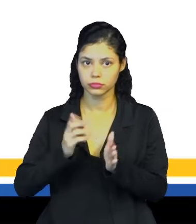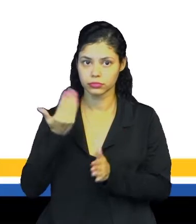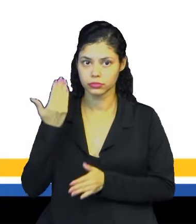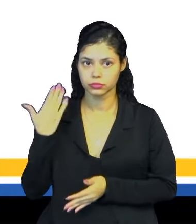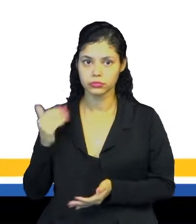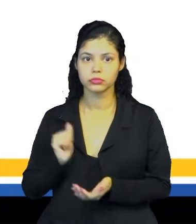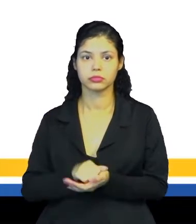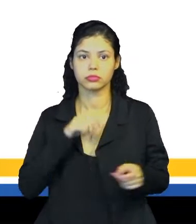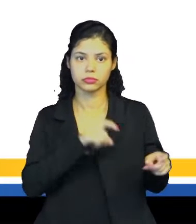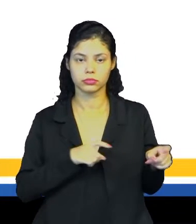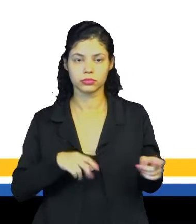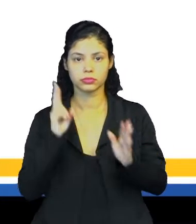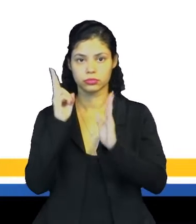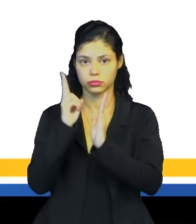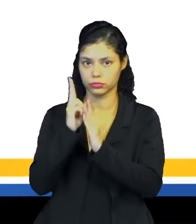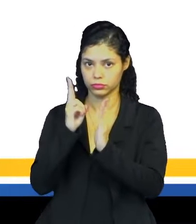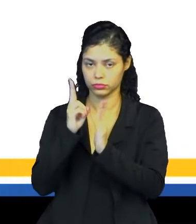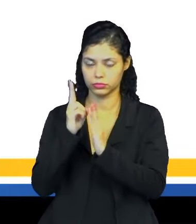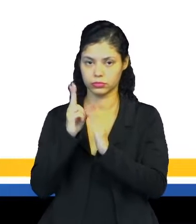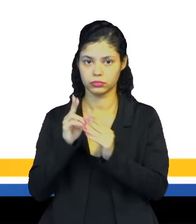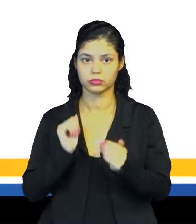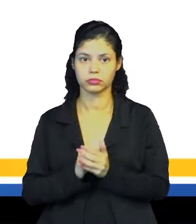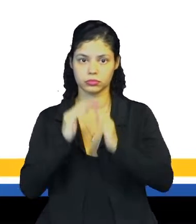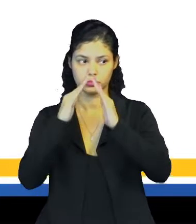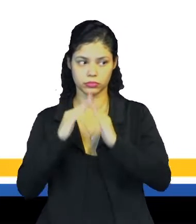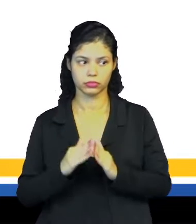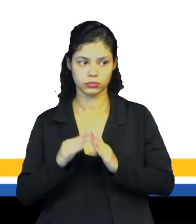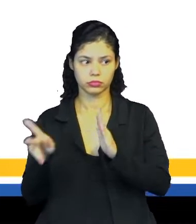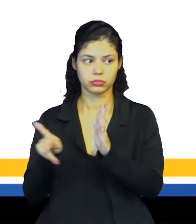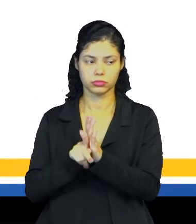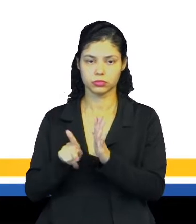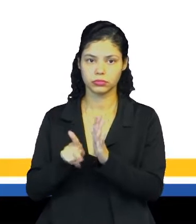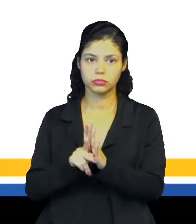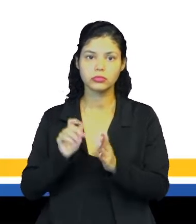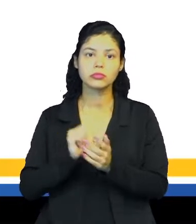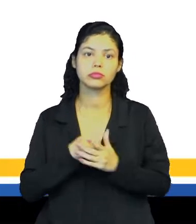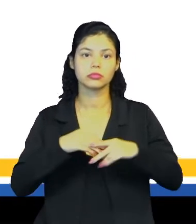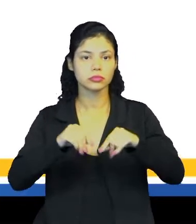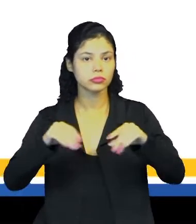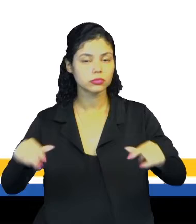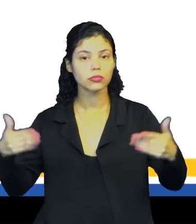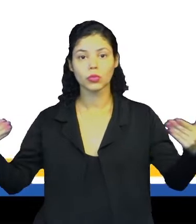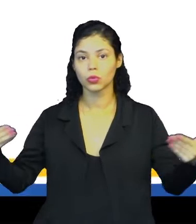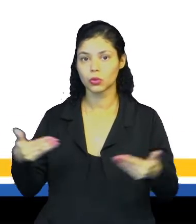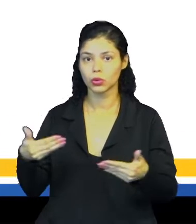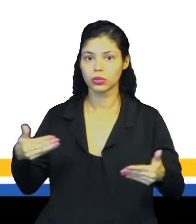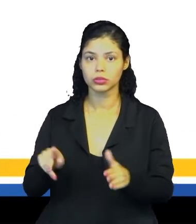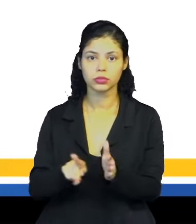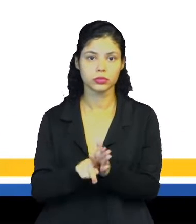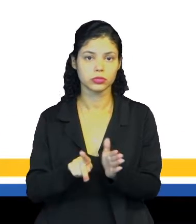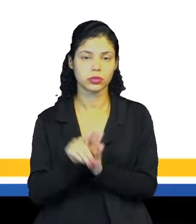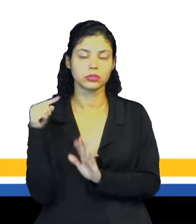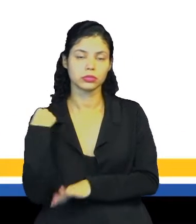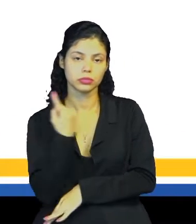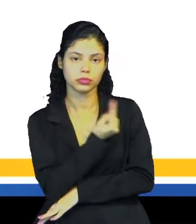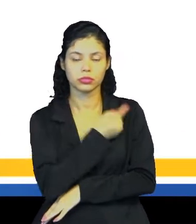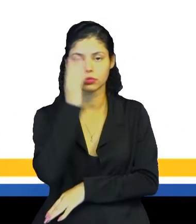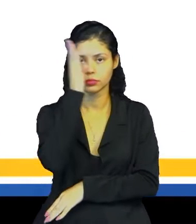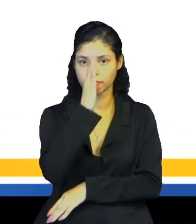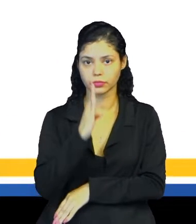Antes da colonização, os índios que habitavam o território, hoje denominado o nosso